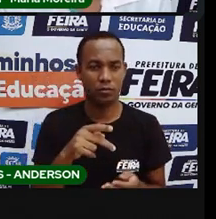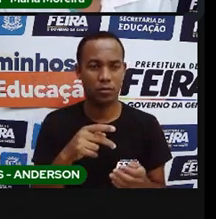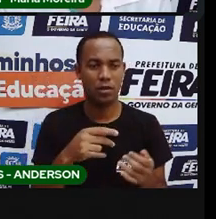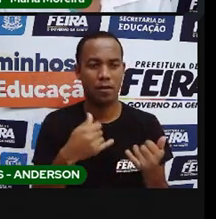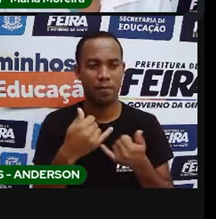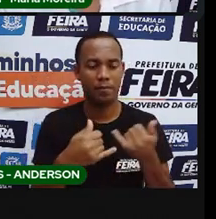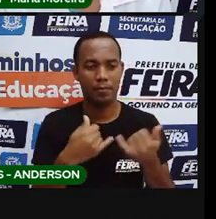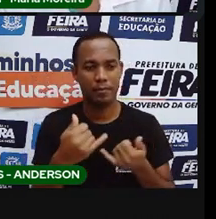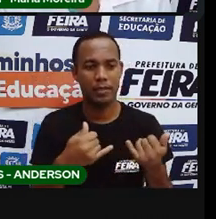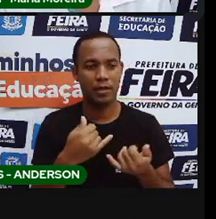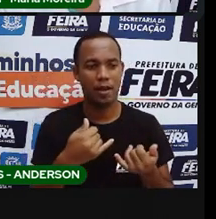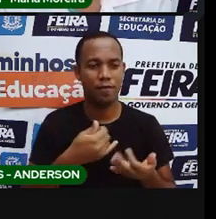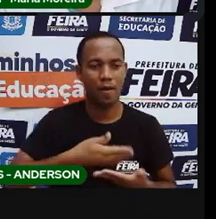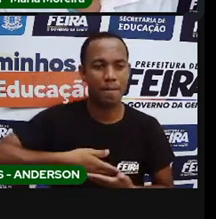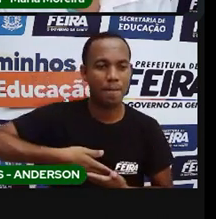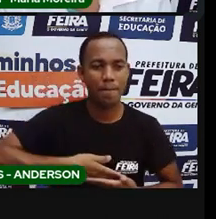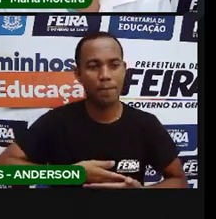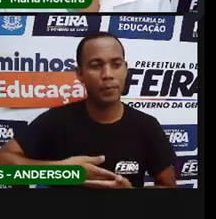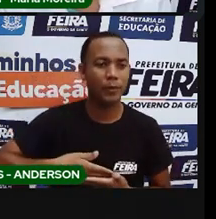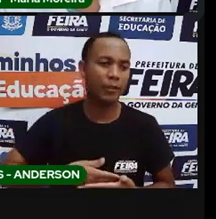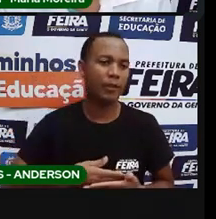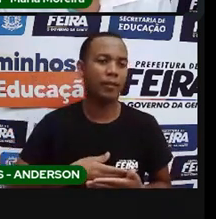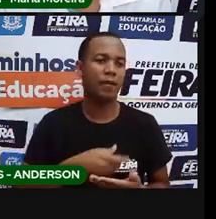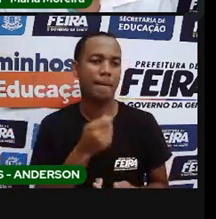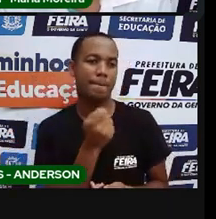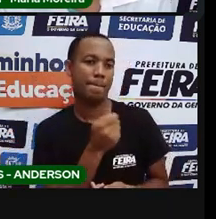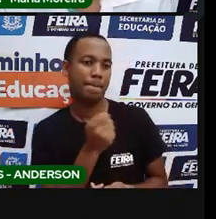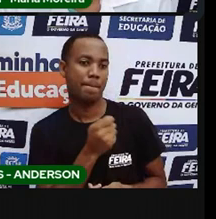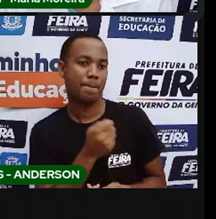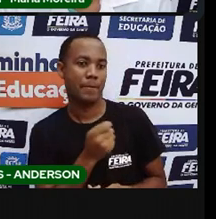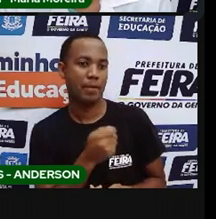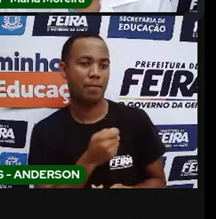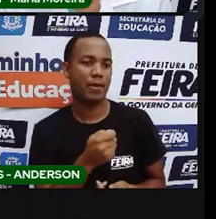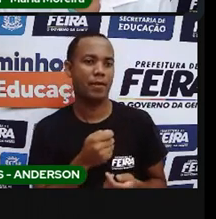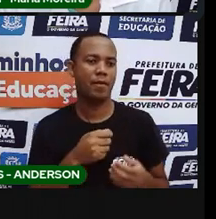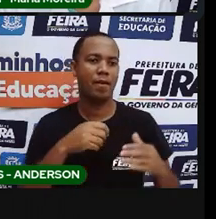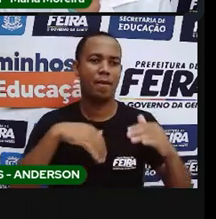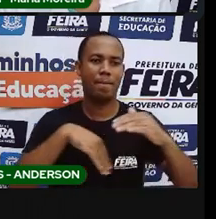bola. Meus brinquedos favoritos. E o seu, Anderson?